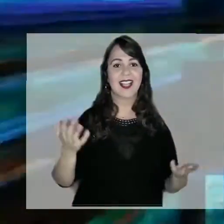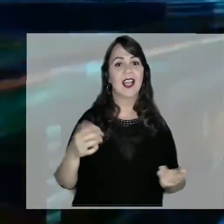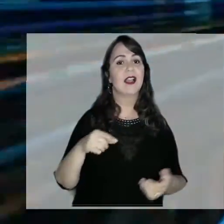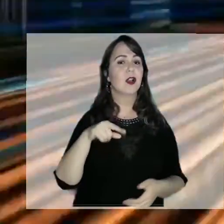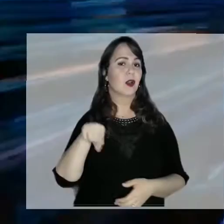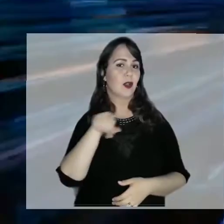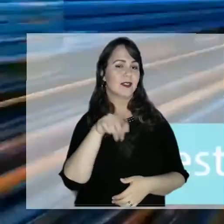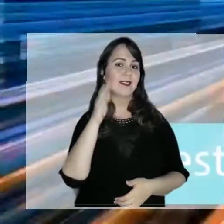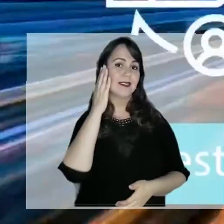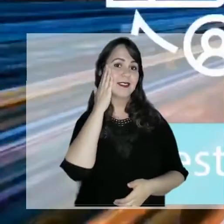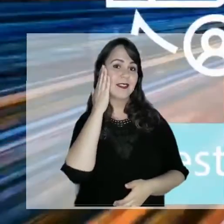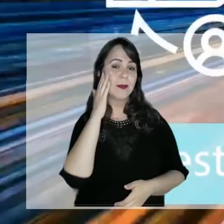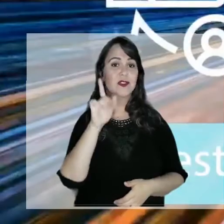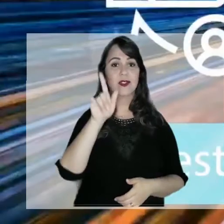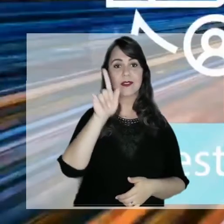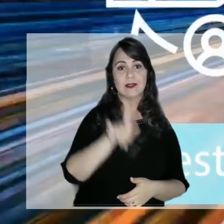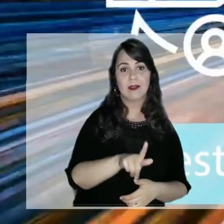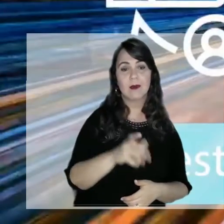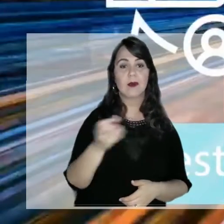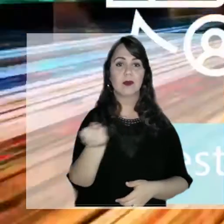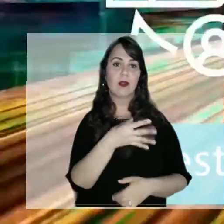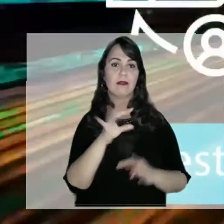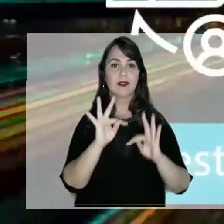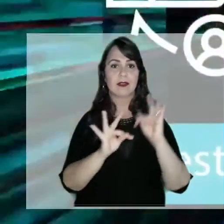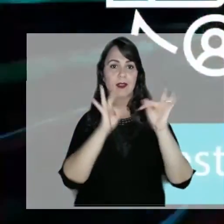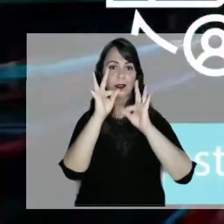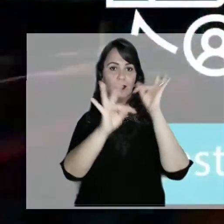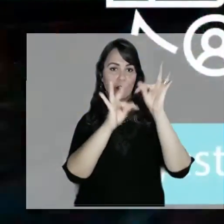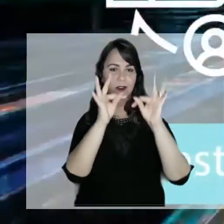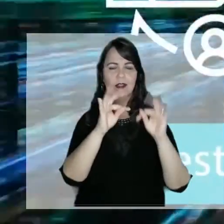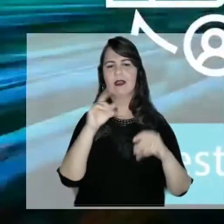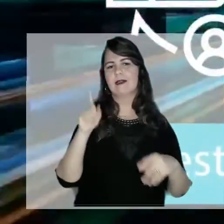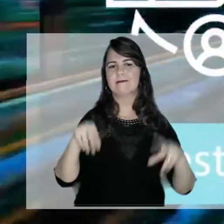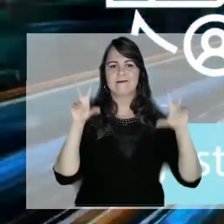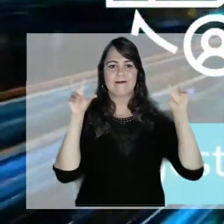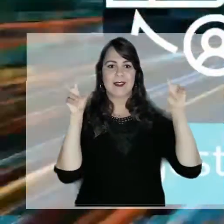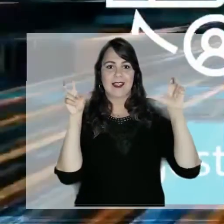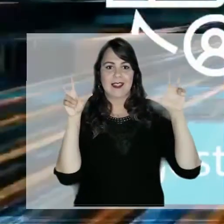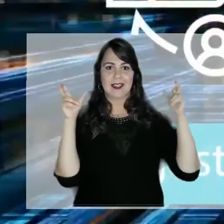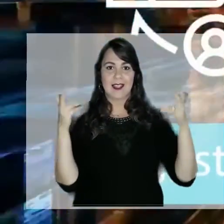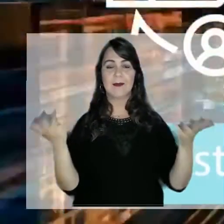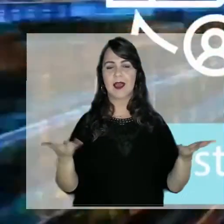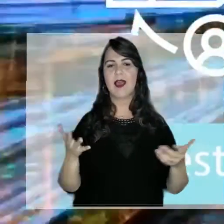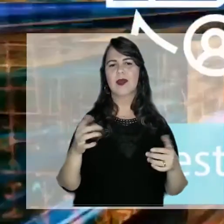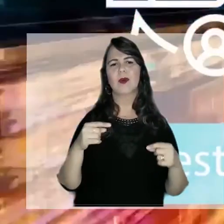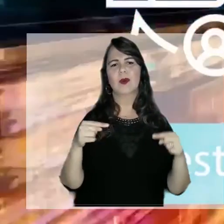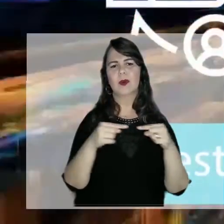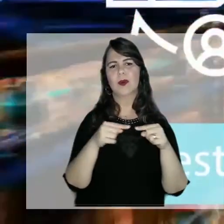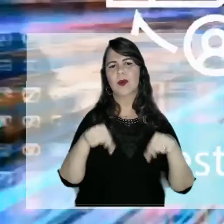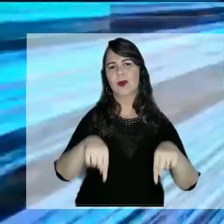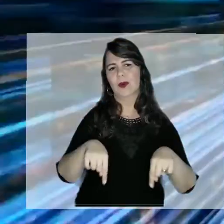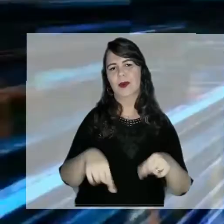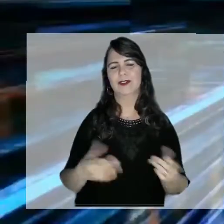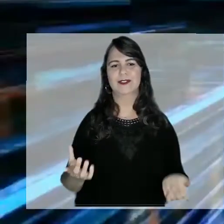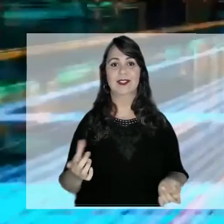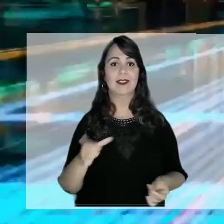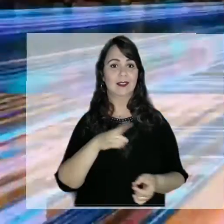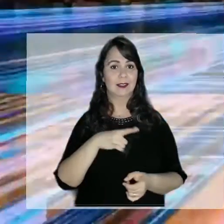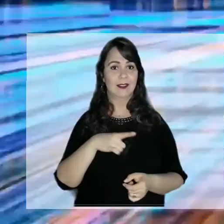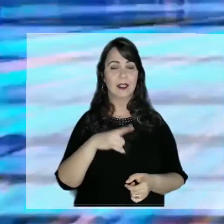Não é por acaso que a gestão e a inovação são os grandes temas do Poder Judiciário na atualidade.